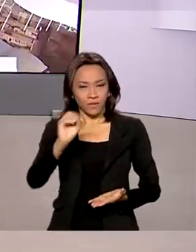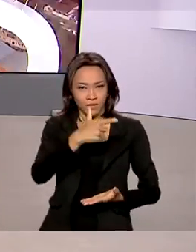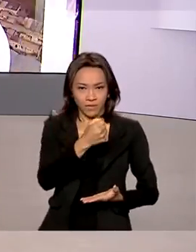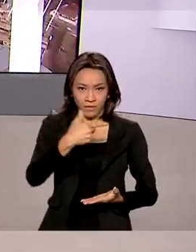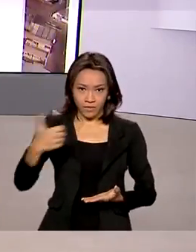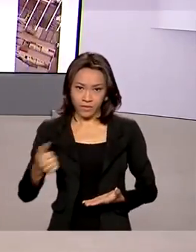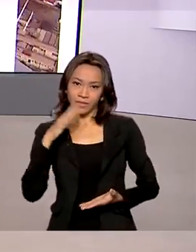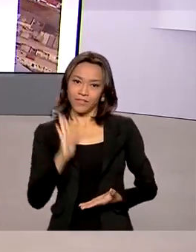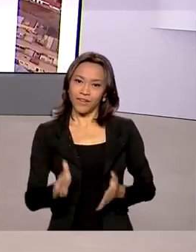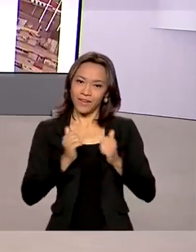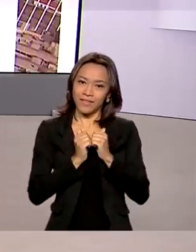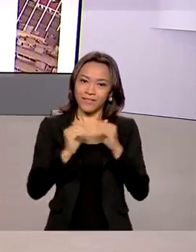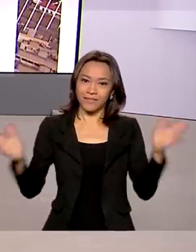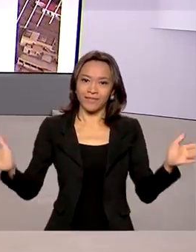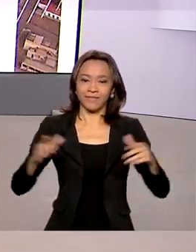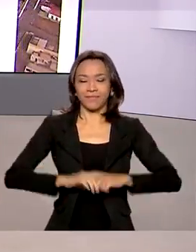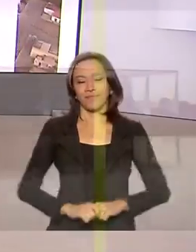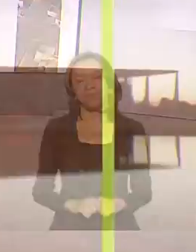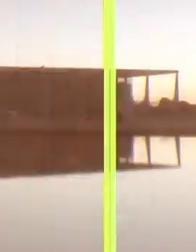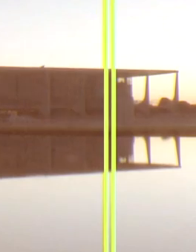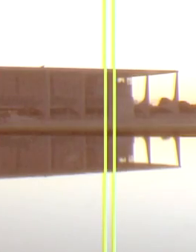2021, já está no ar.